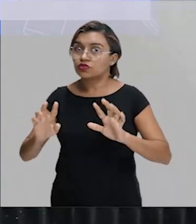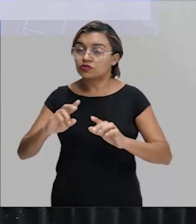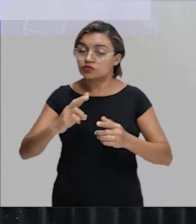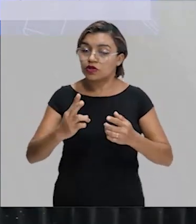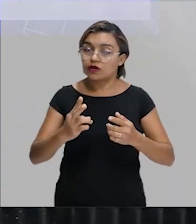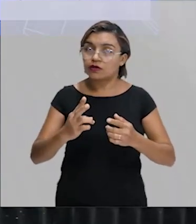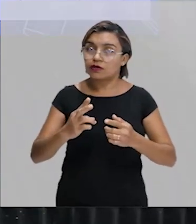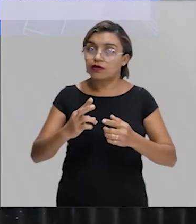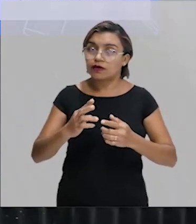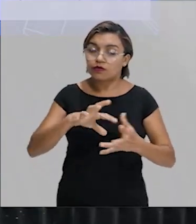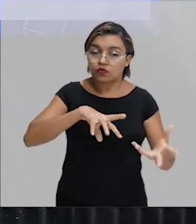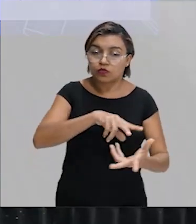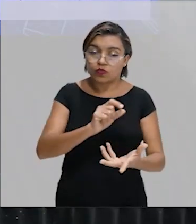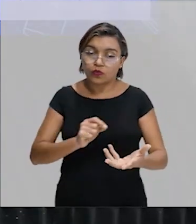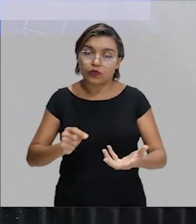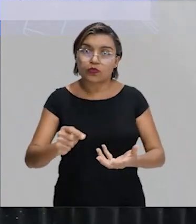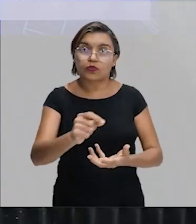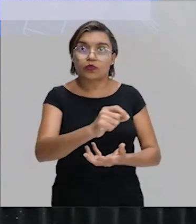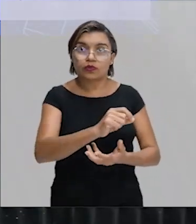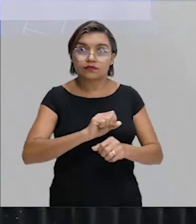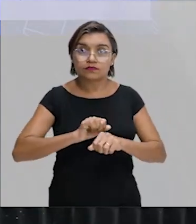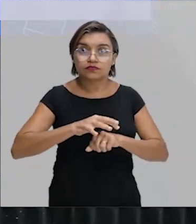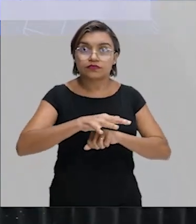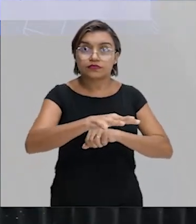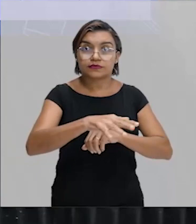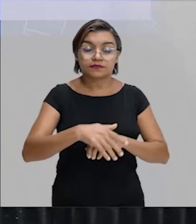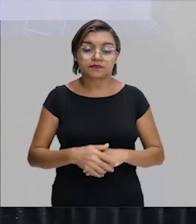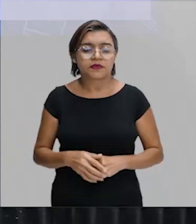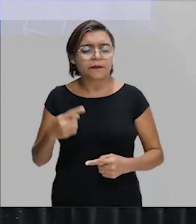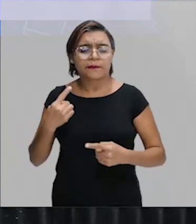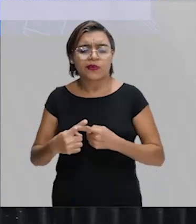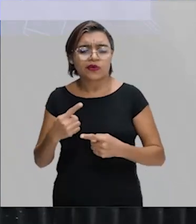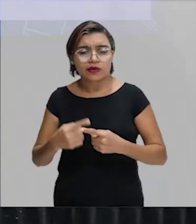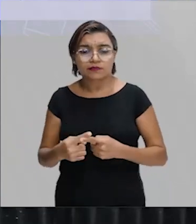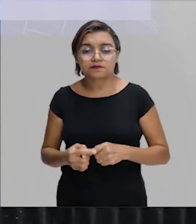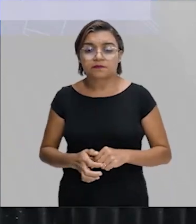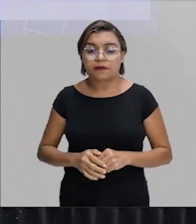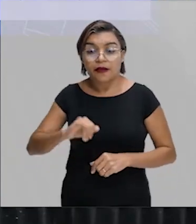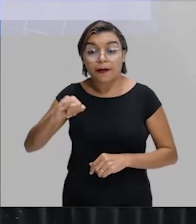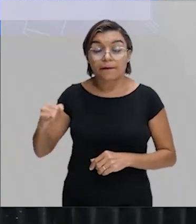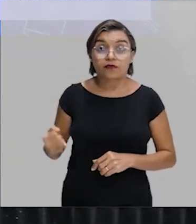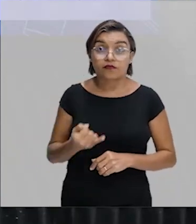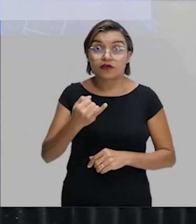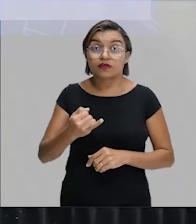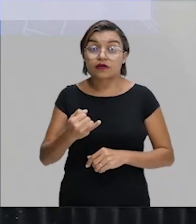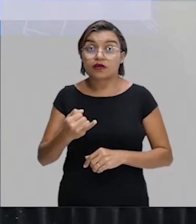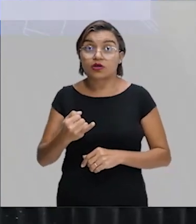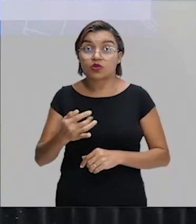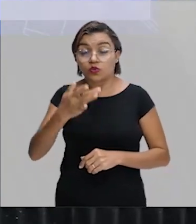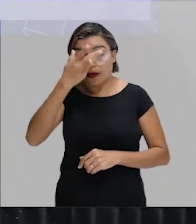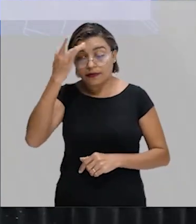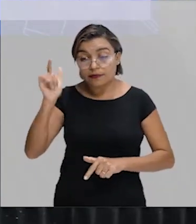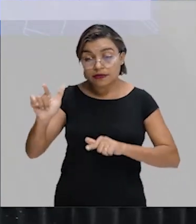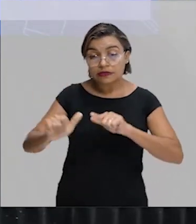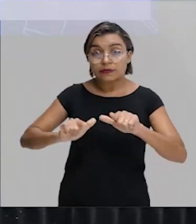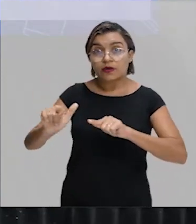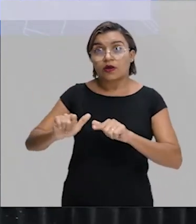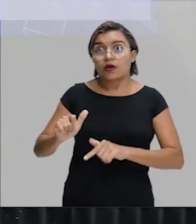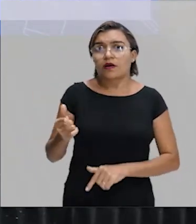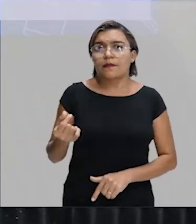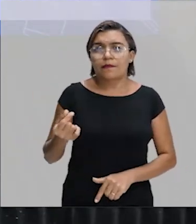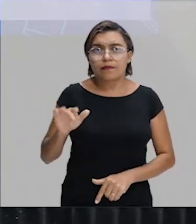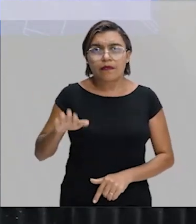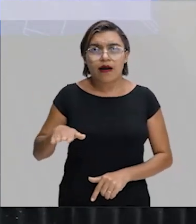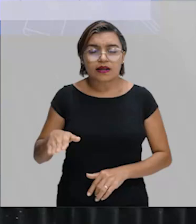É espalhado pelo mundo. Muita atenção em relação a isso. Por que, Marcos, espalhado? Aproveitando justamente a mão de obra barata. Quando a gente vai olhar, por exemplo,